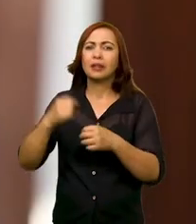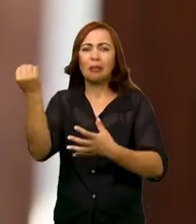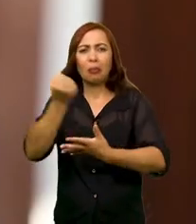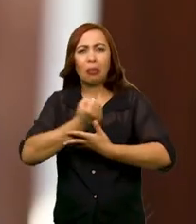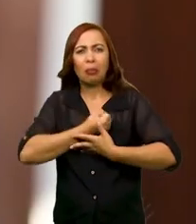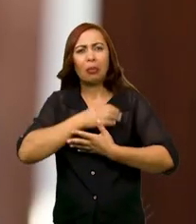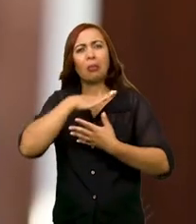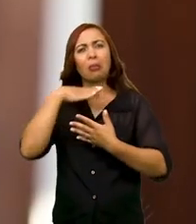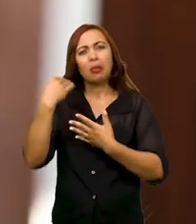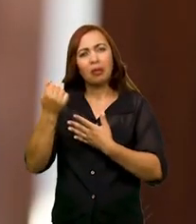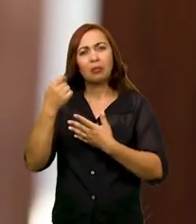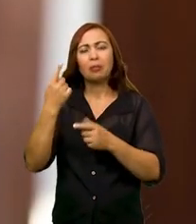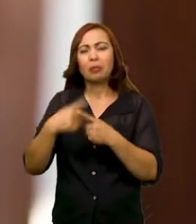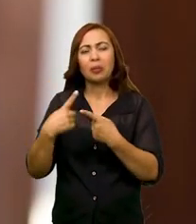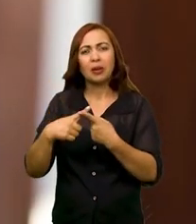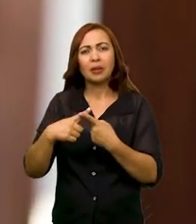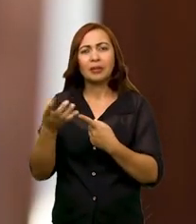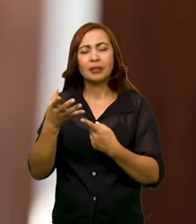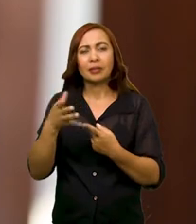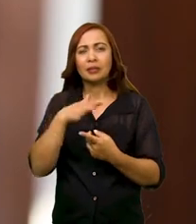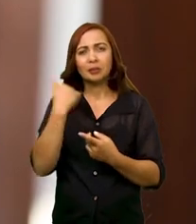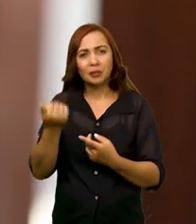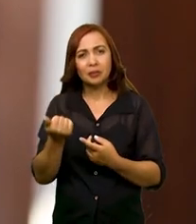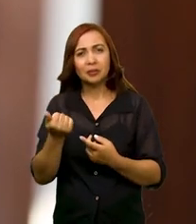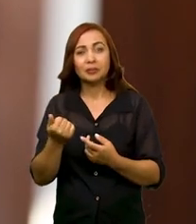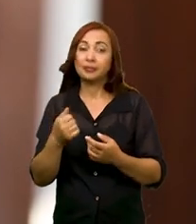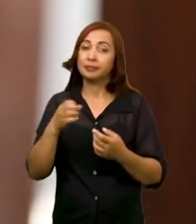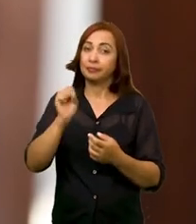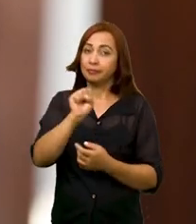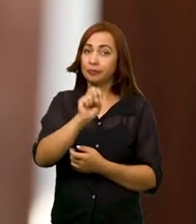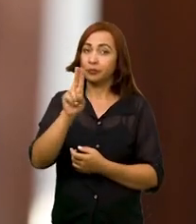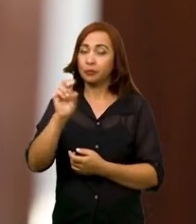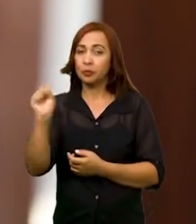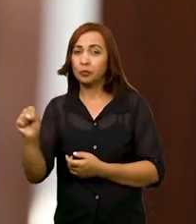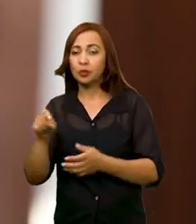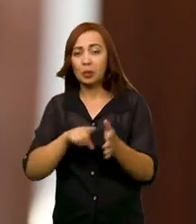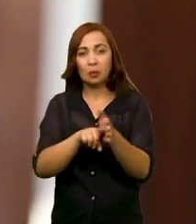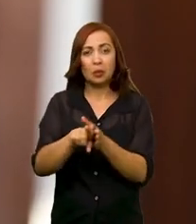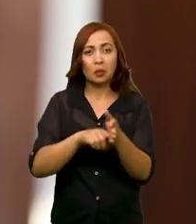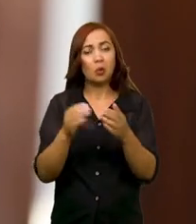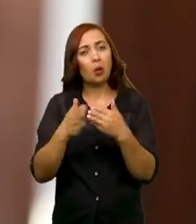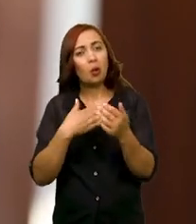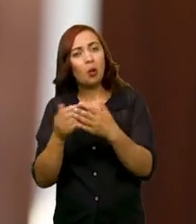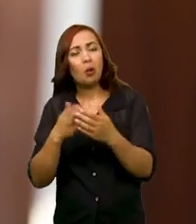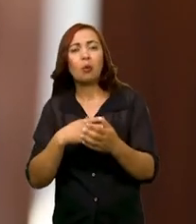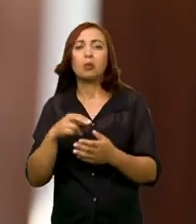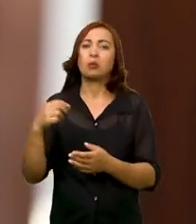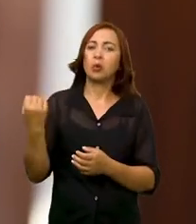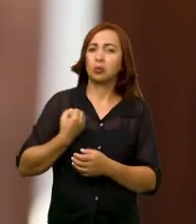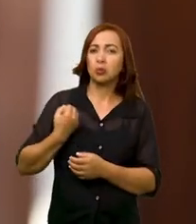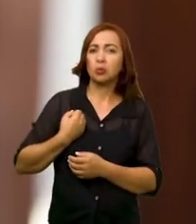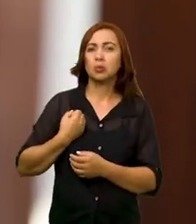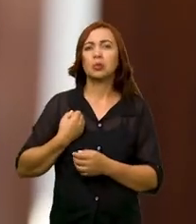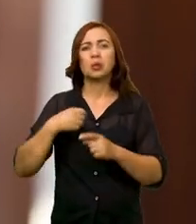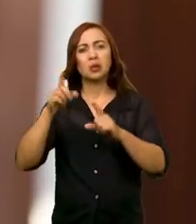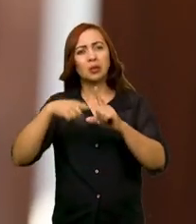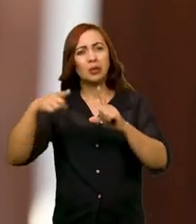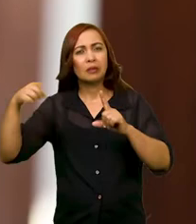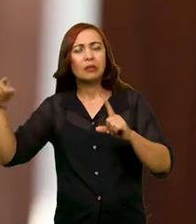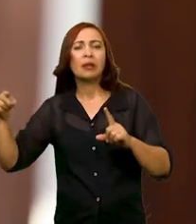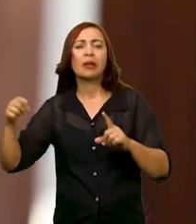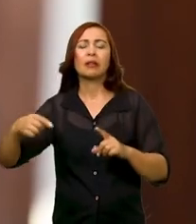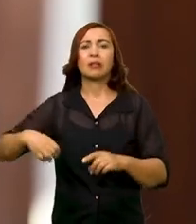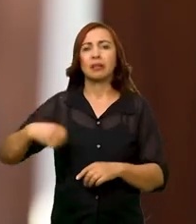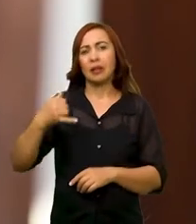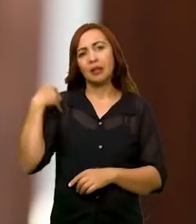Para isso a gente utilizou o SINAM, ele é uma plataforma do DataSuis. E lá nós pesquisamos algumas variáveis, como sexo, escolaridade, faixa